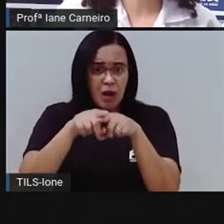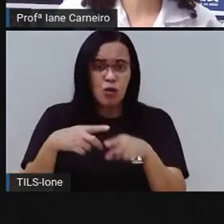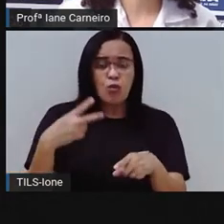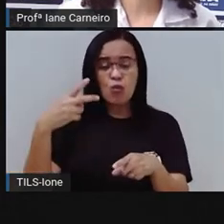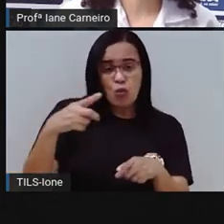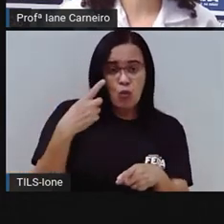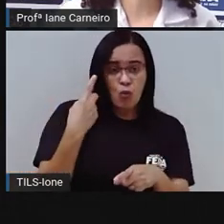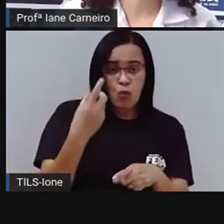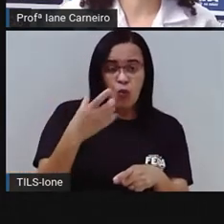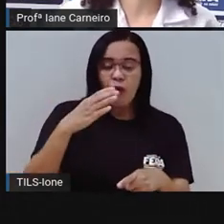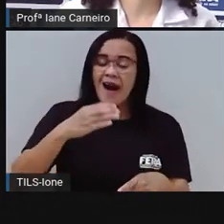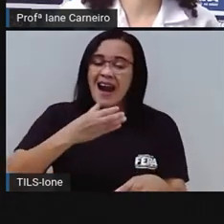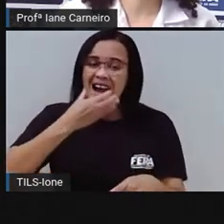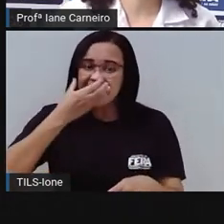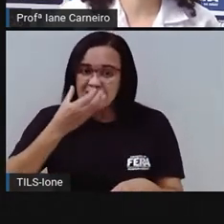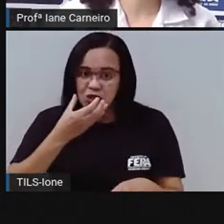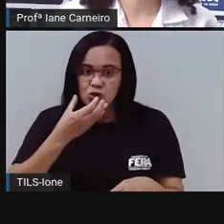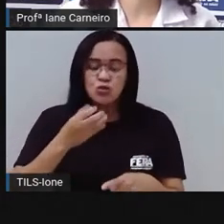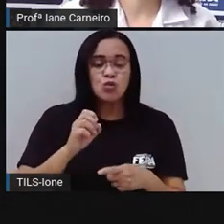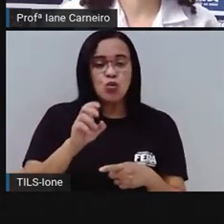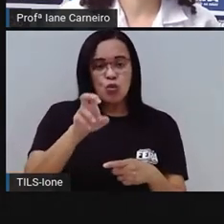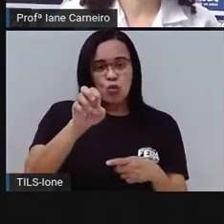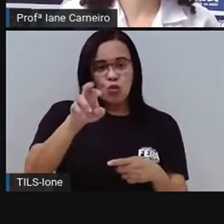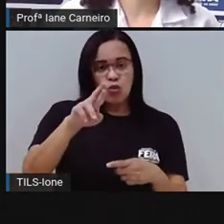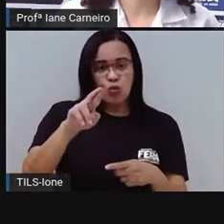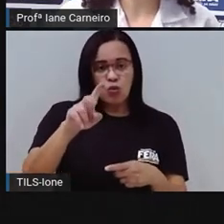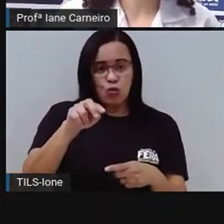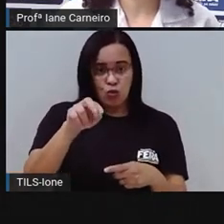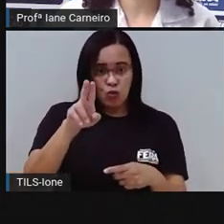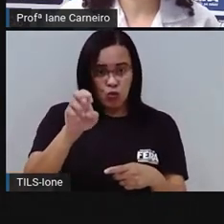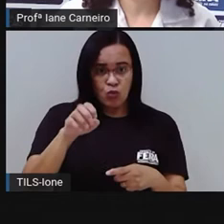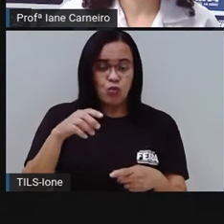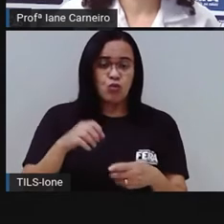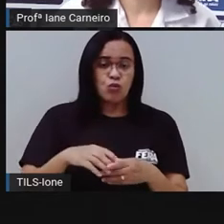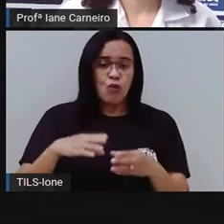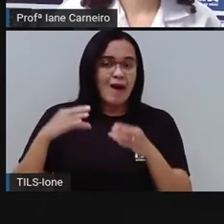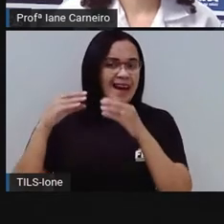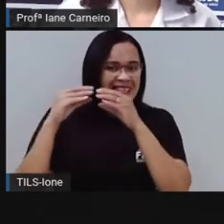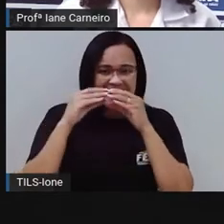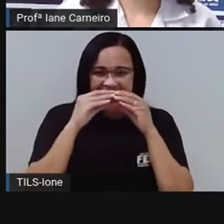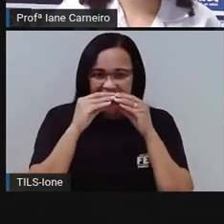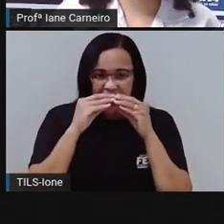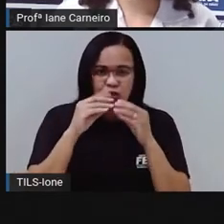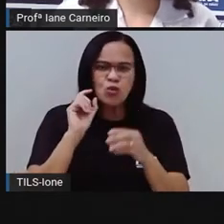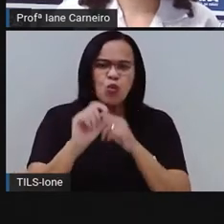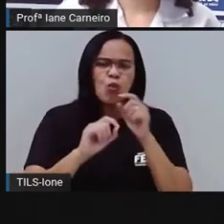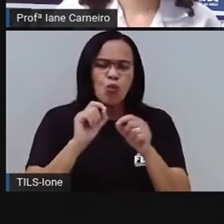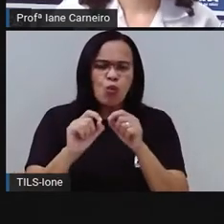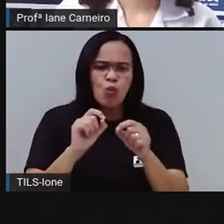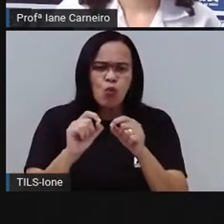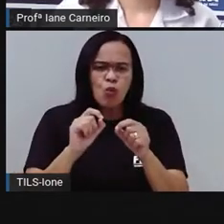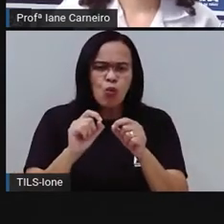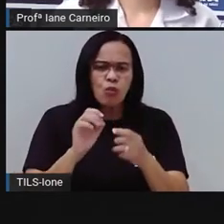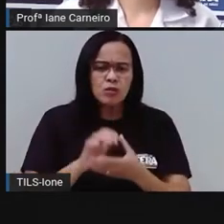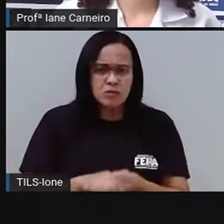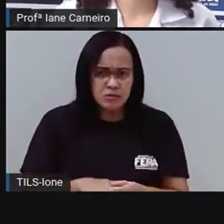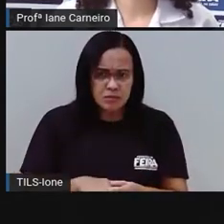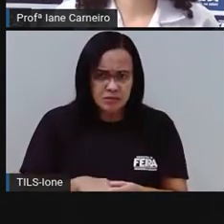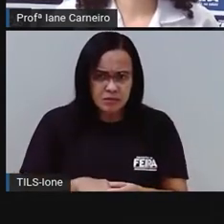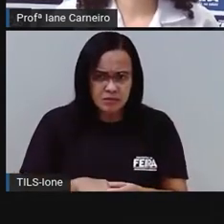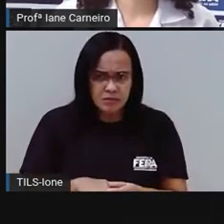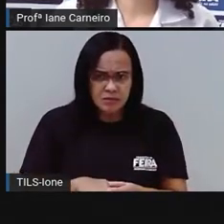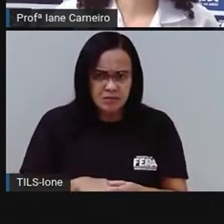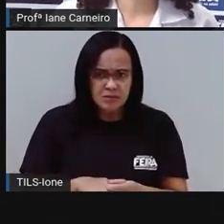outro só se come assado. Essa é uma delícia. Quem sabe o que é isso? É o... É a